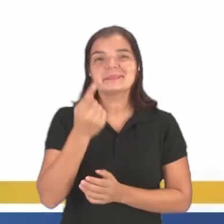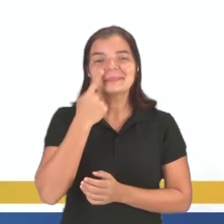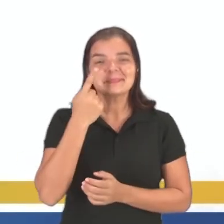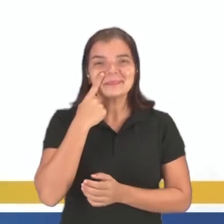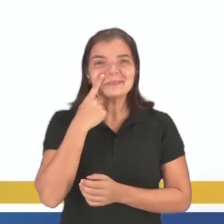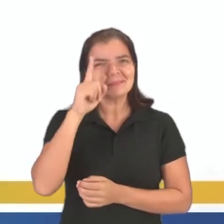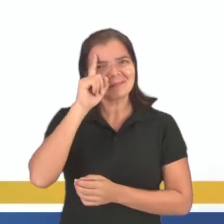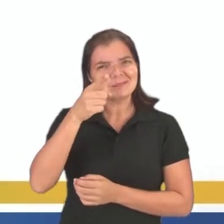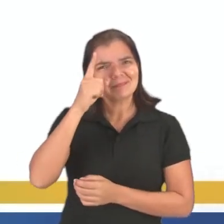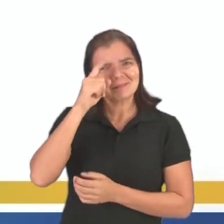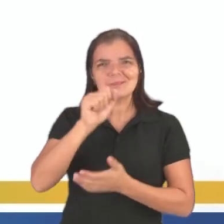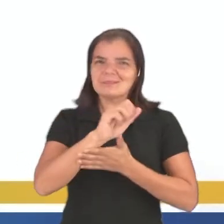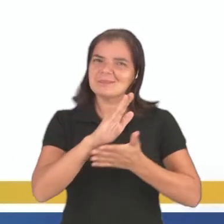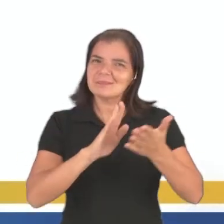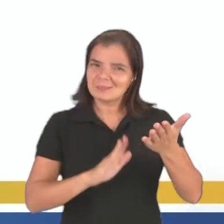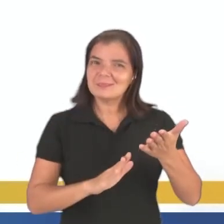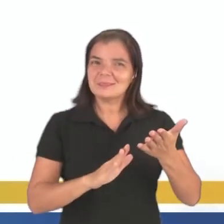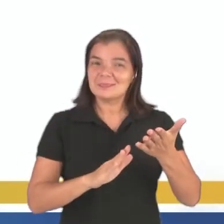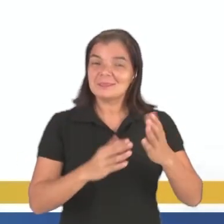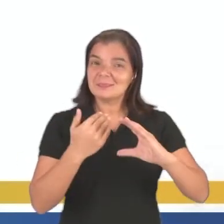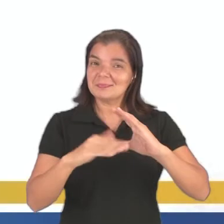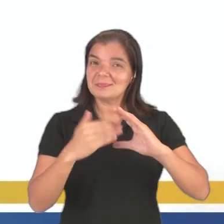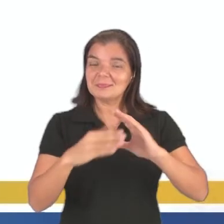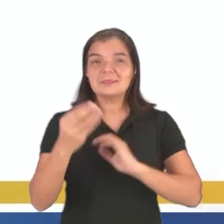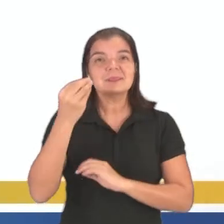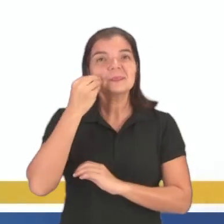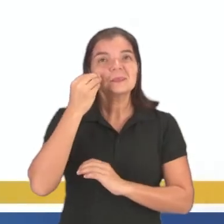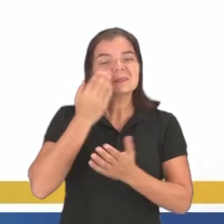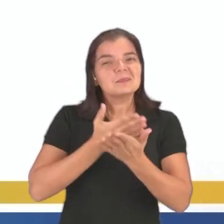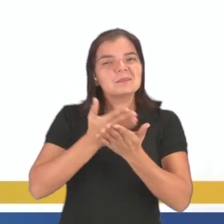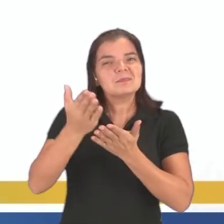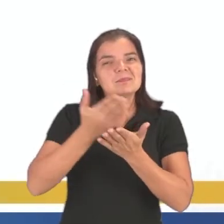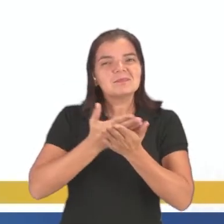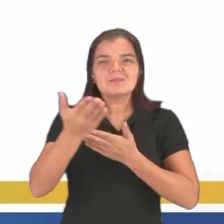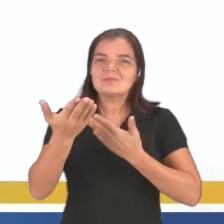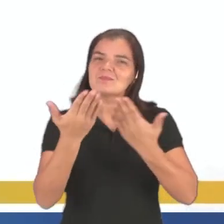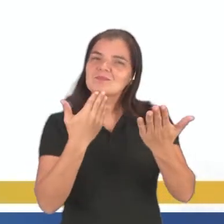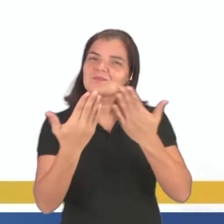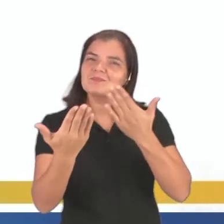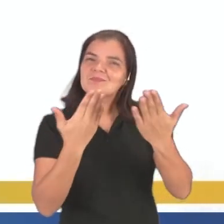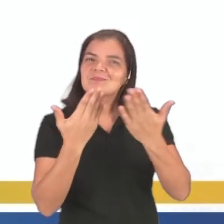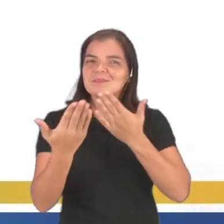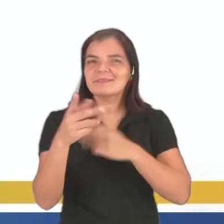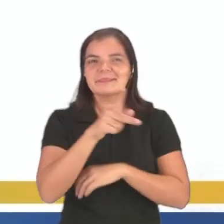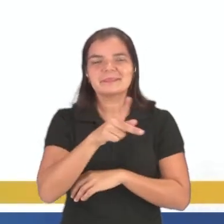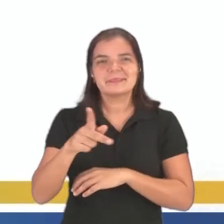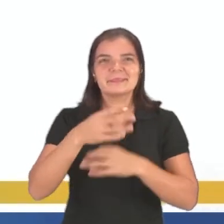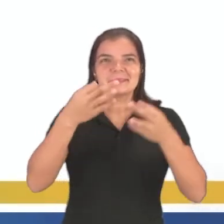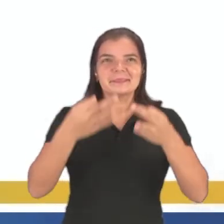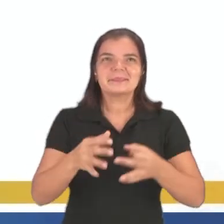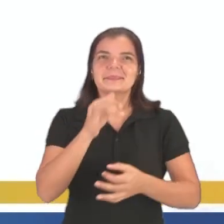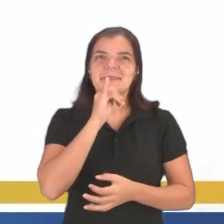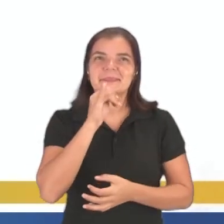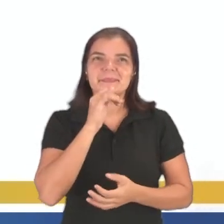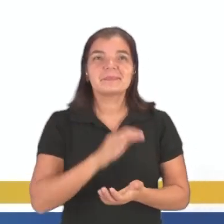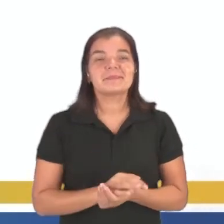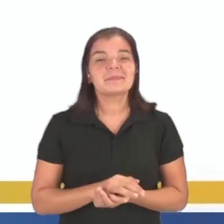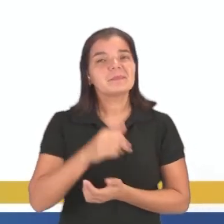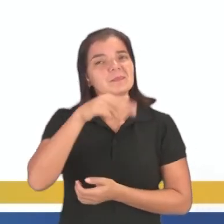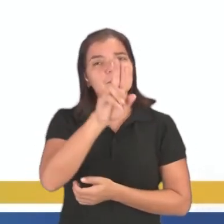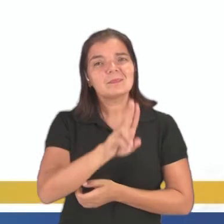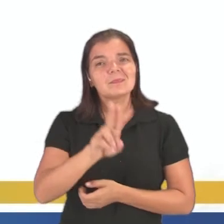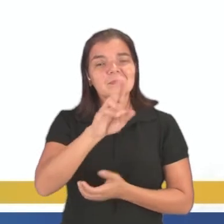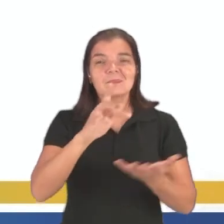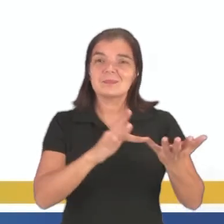estiver lá mandando a sua atividade para o professor, tenta começar essa conversa com o professor, certo? Olha só, essas aí são mais